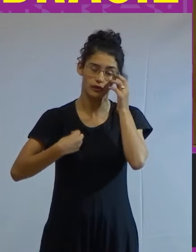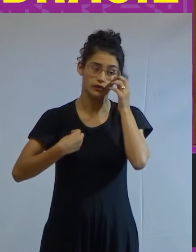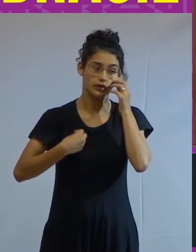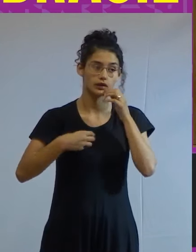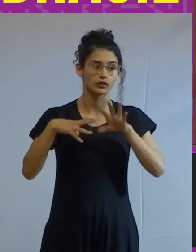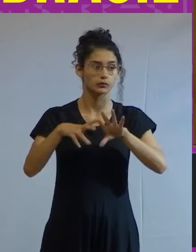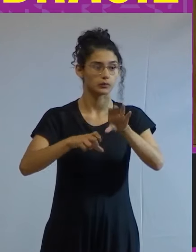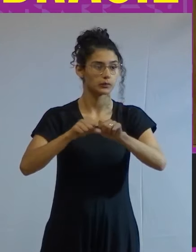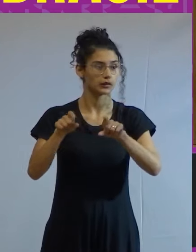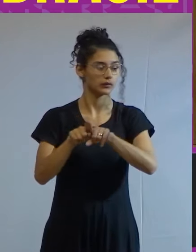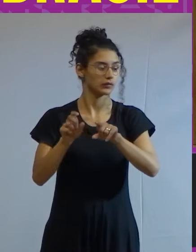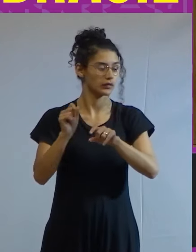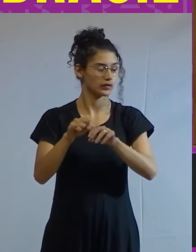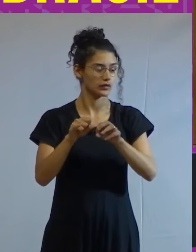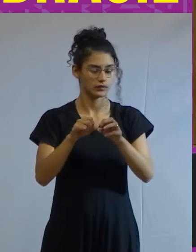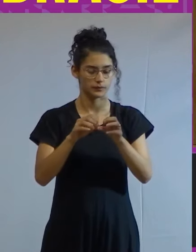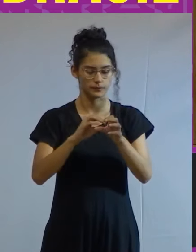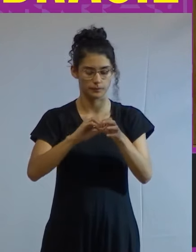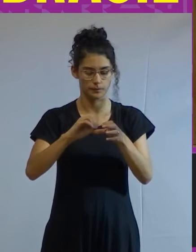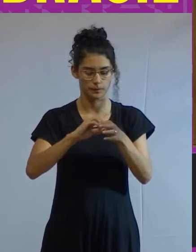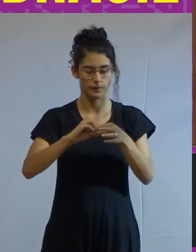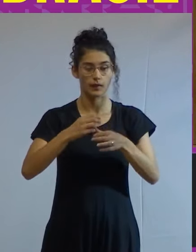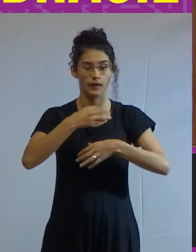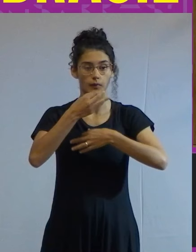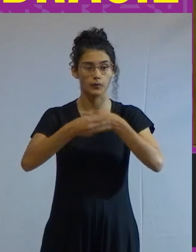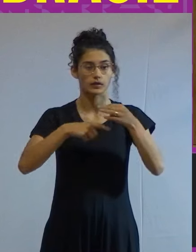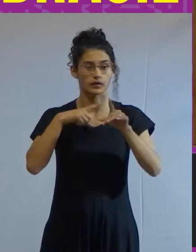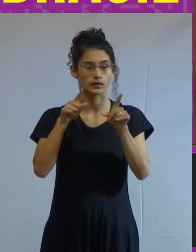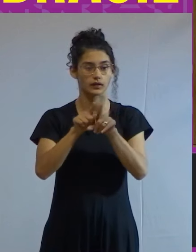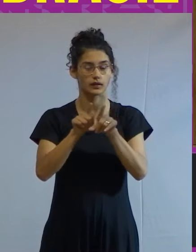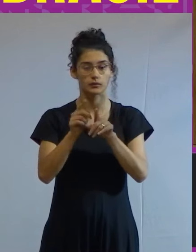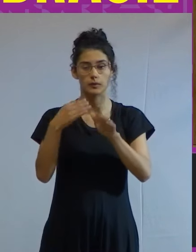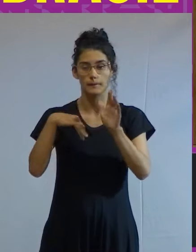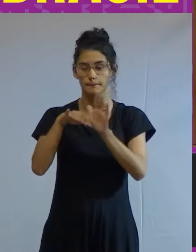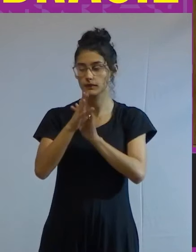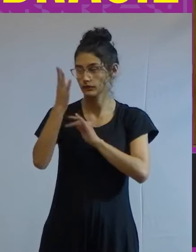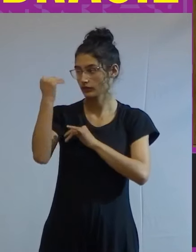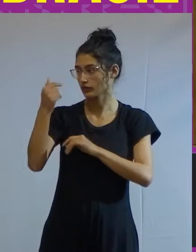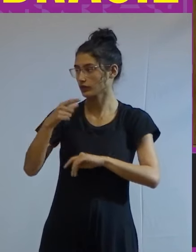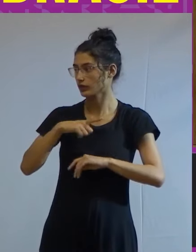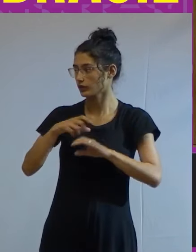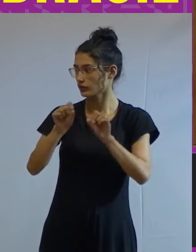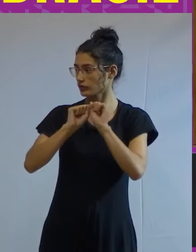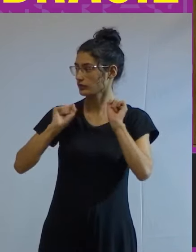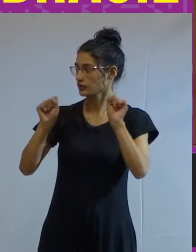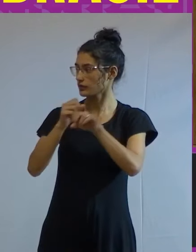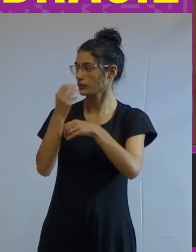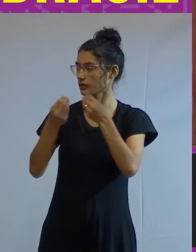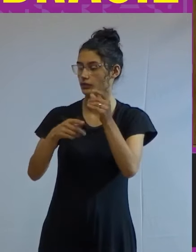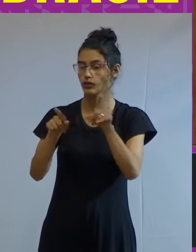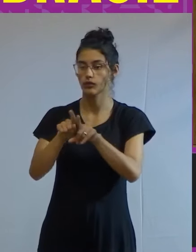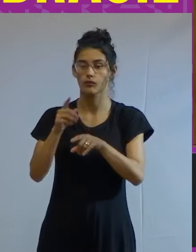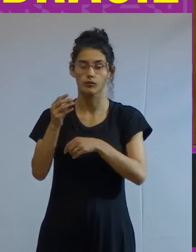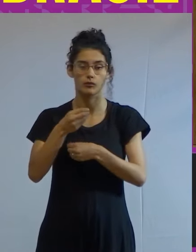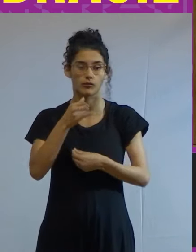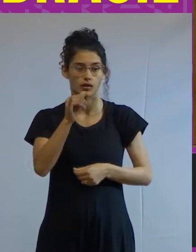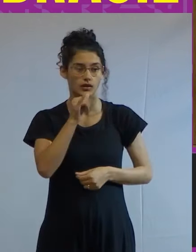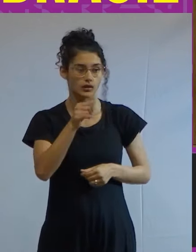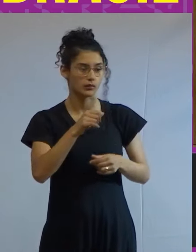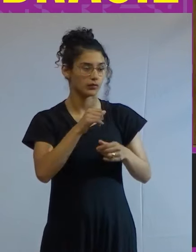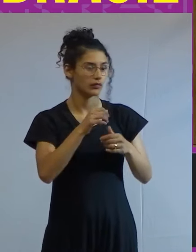exploração mesmo sob as hipóteses ideologicamente mais favoráveis ao sistema como por exemplo a de que os